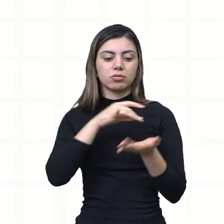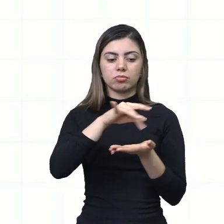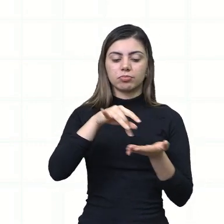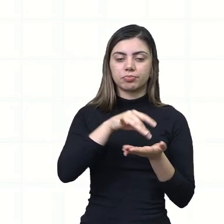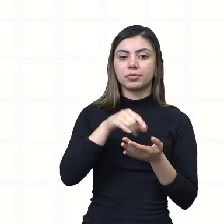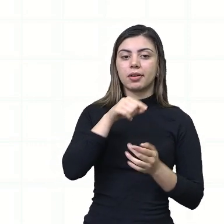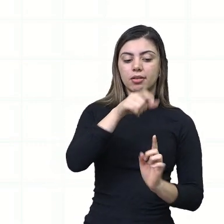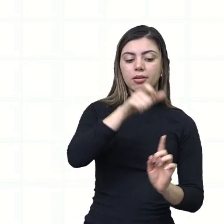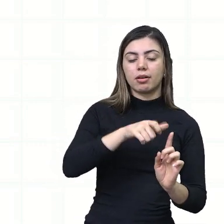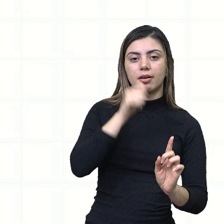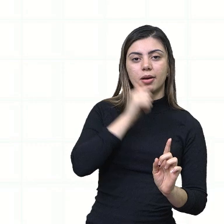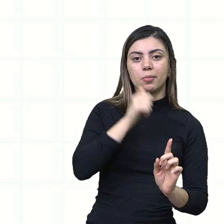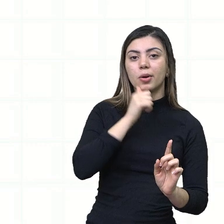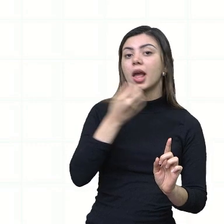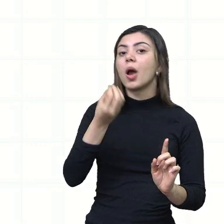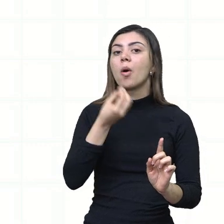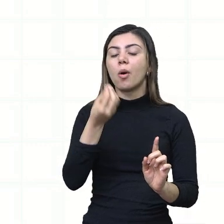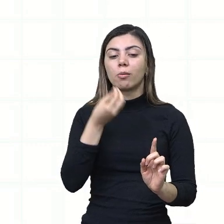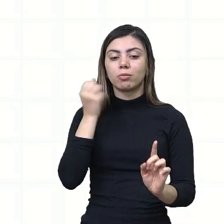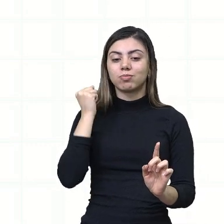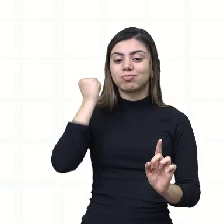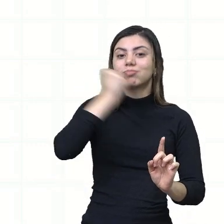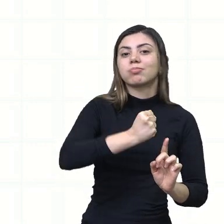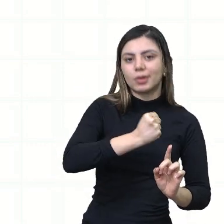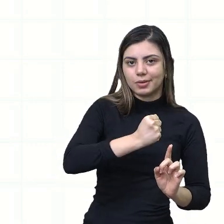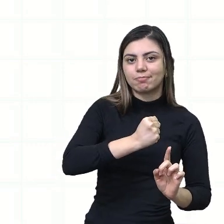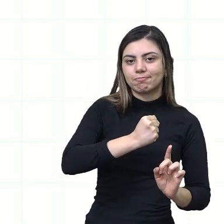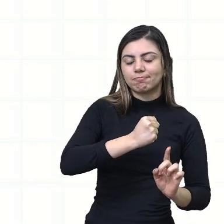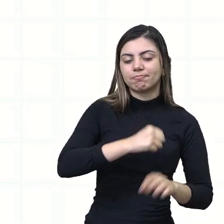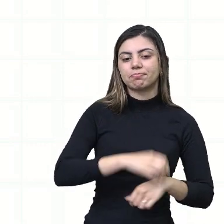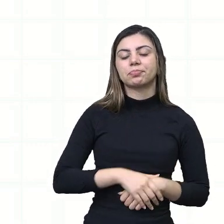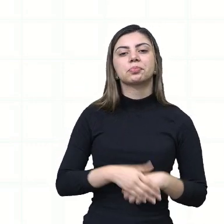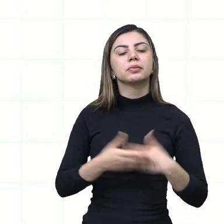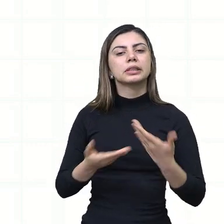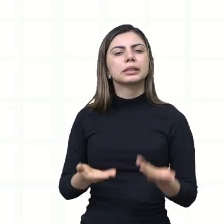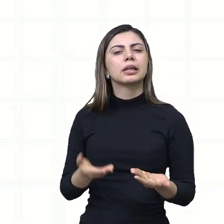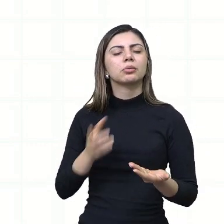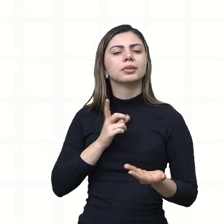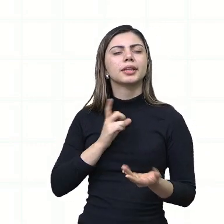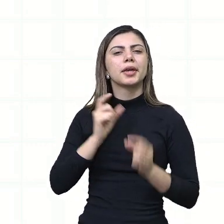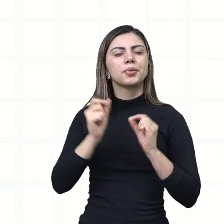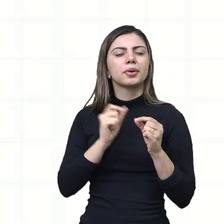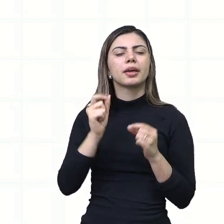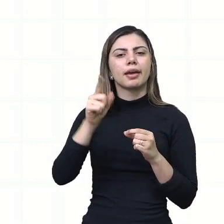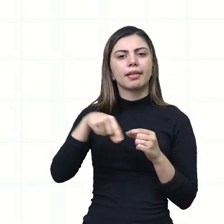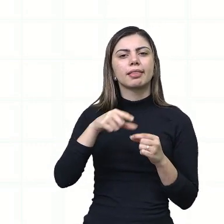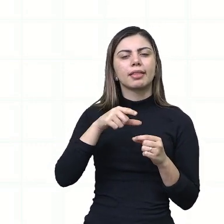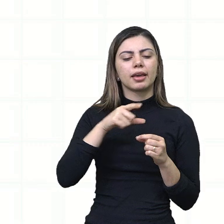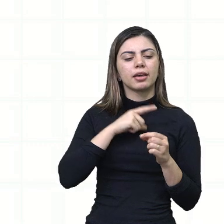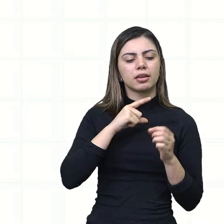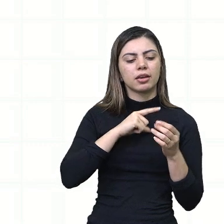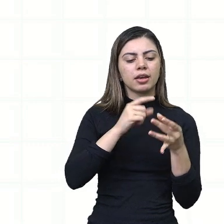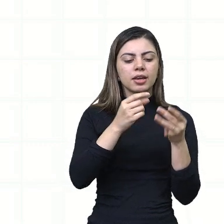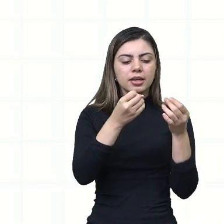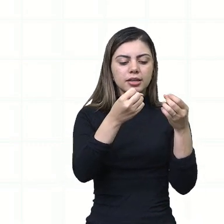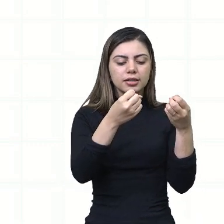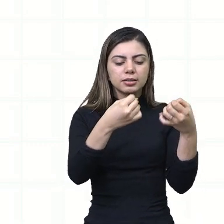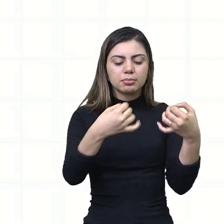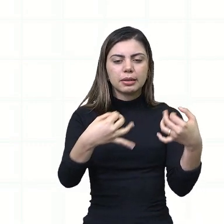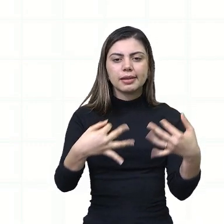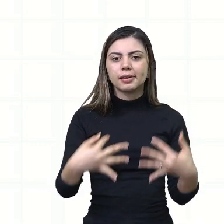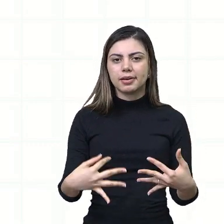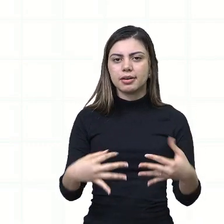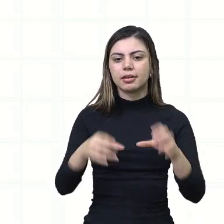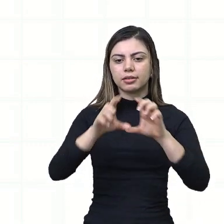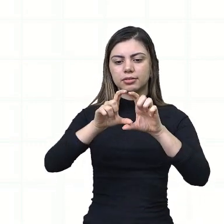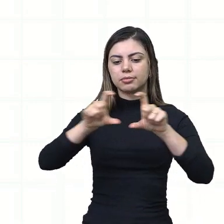foi vítima, né? Aí, ele traz toda uma narrativa em parágrafo, que